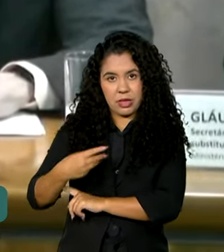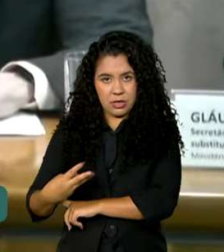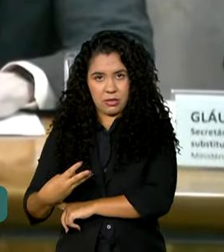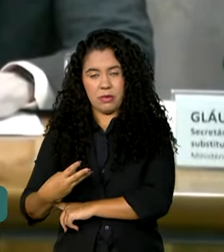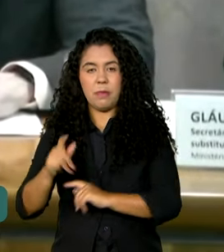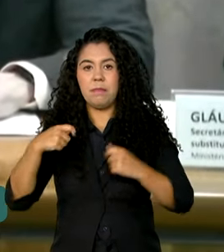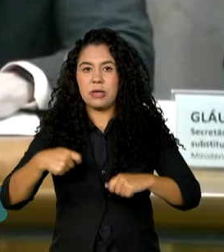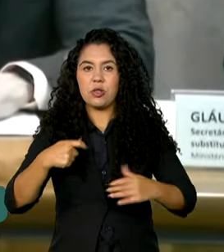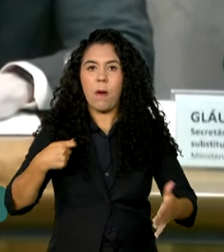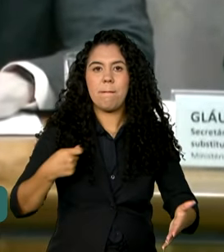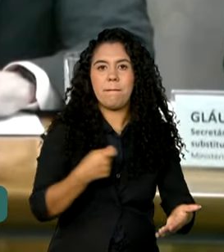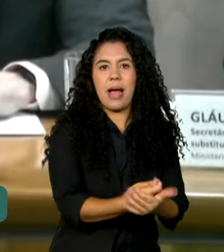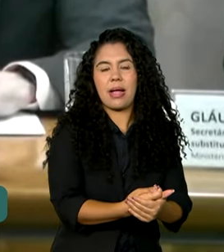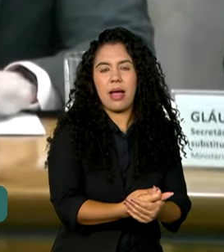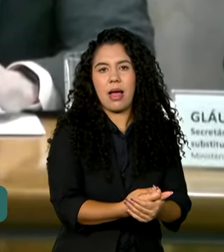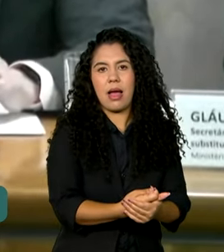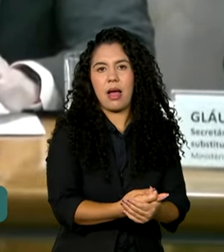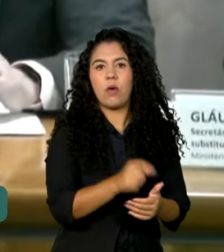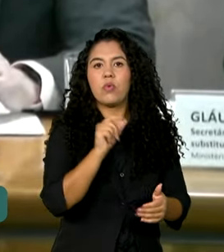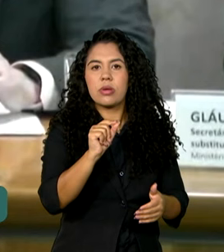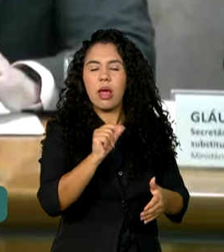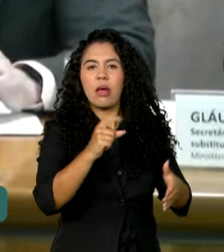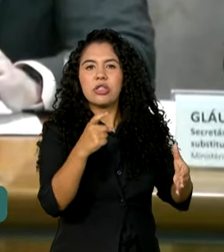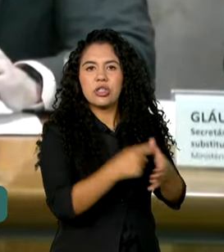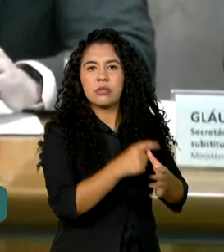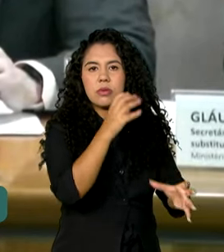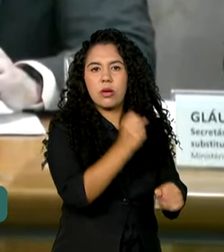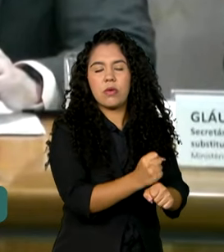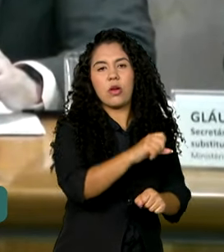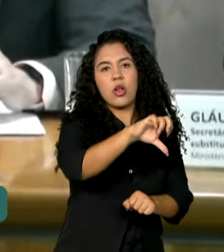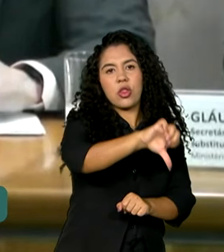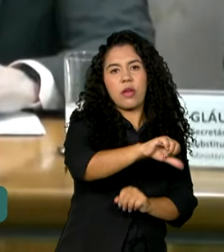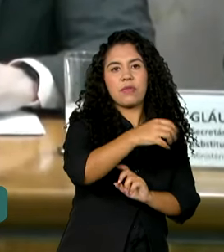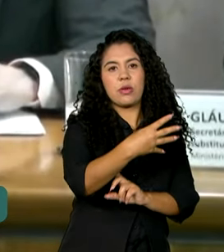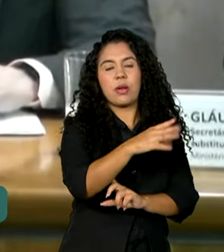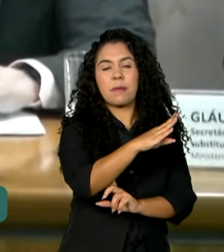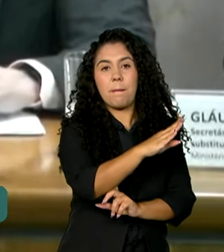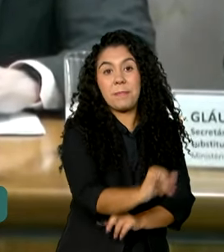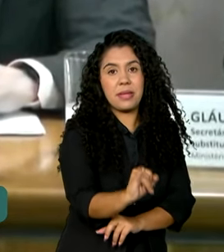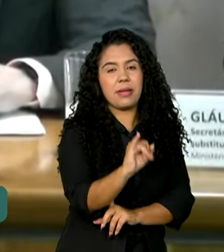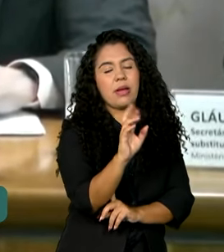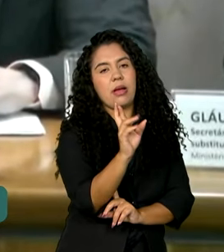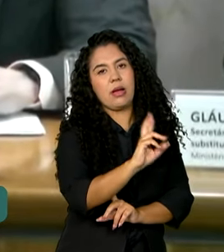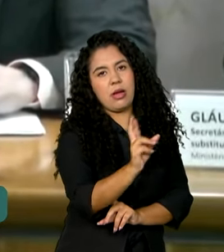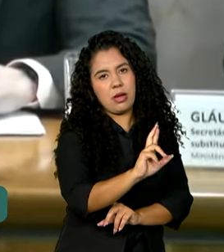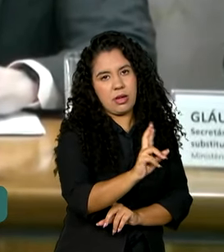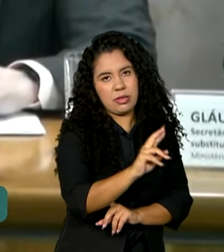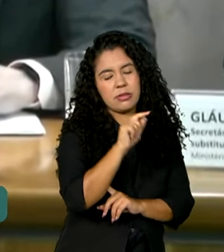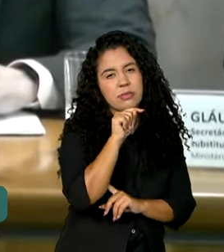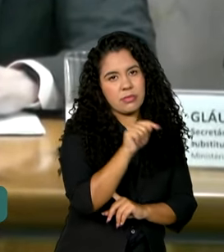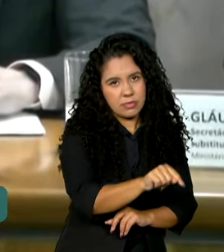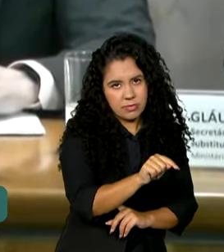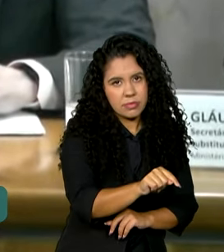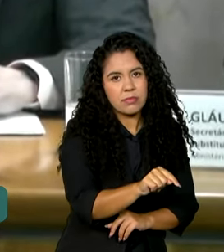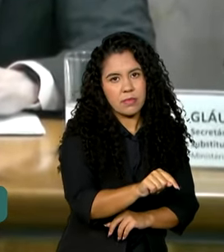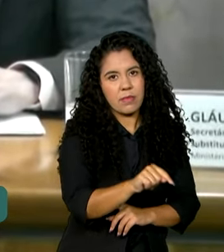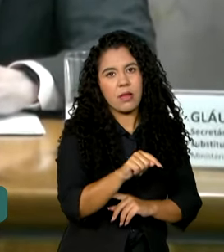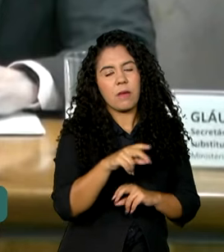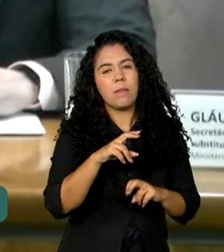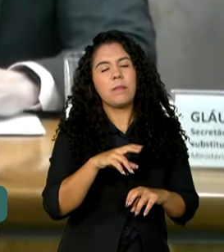pagar 94 bi de precatório, que aí sim, contabilidade criativa e calote do governo anterior,